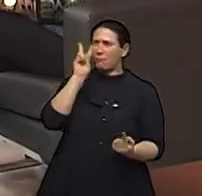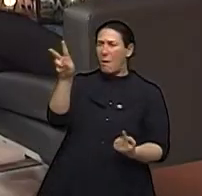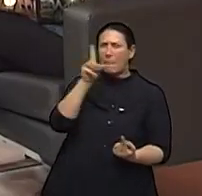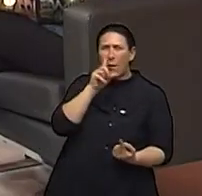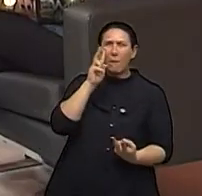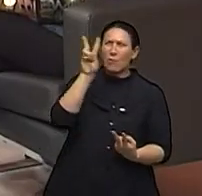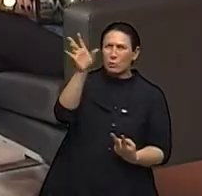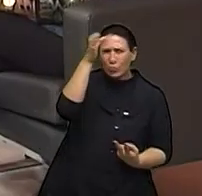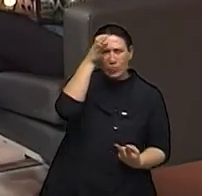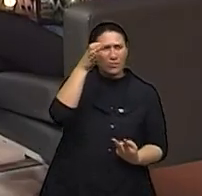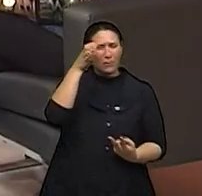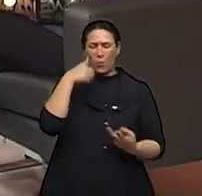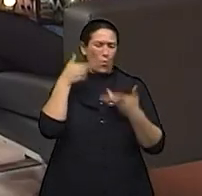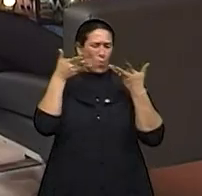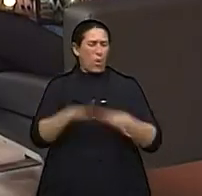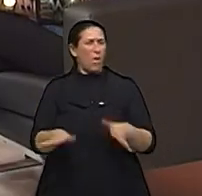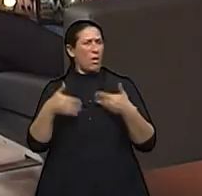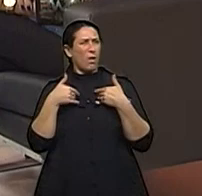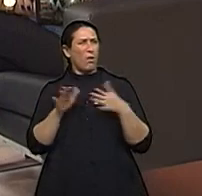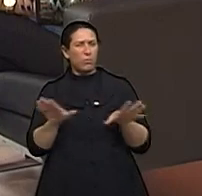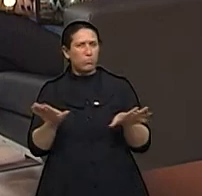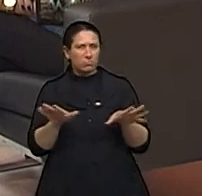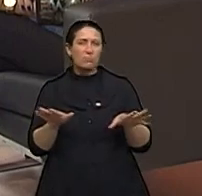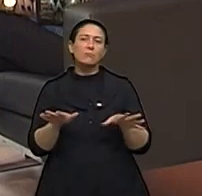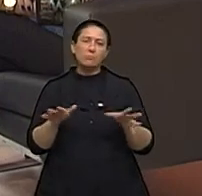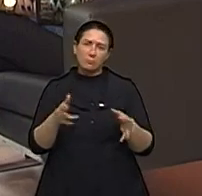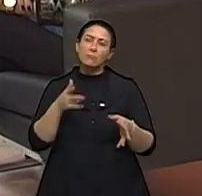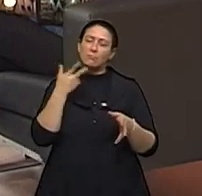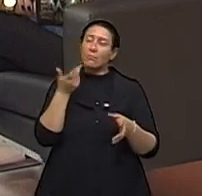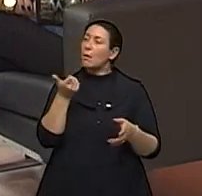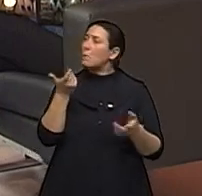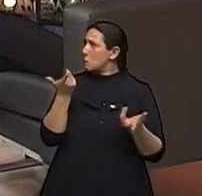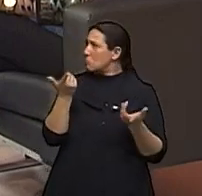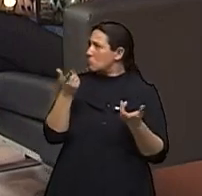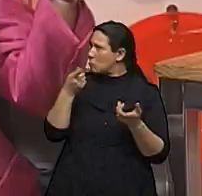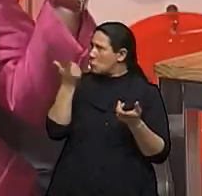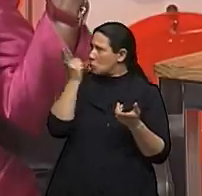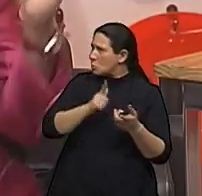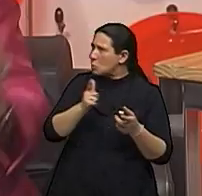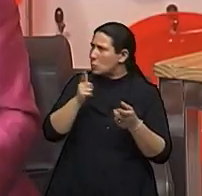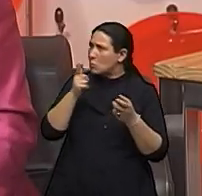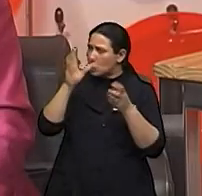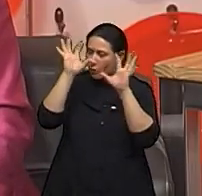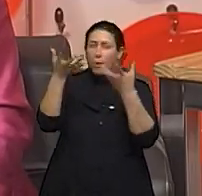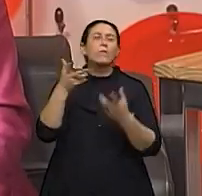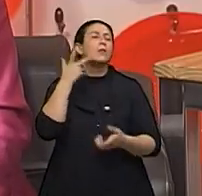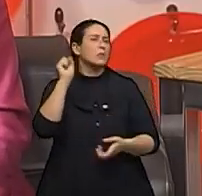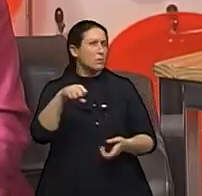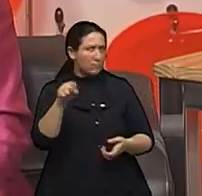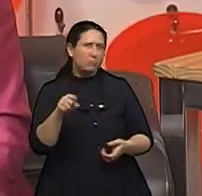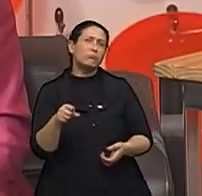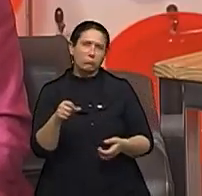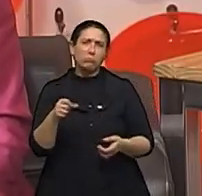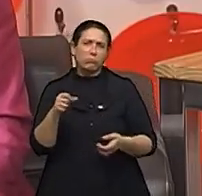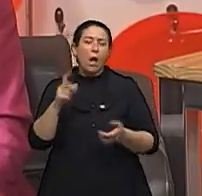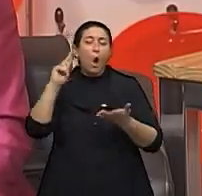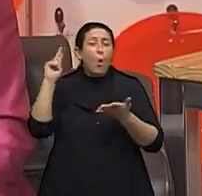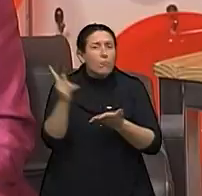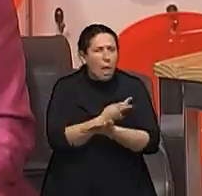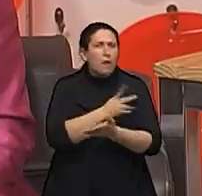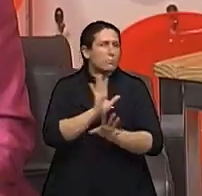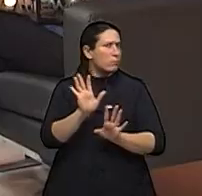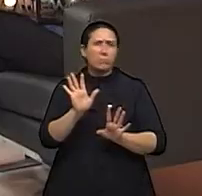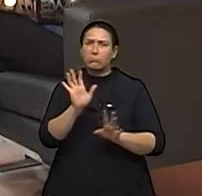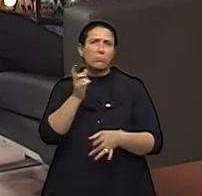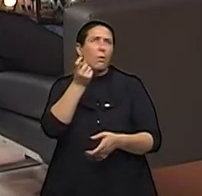opção que eu tenho. E aí, na retirada? Ela para, em vez de 70%, para 5%, 10%. É quase